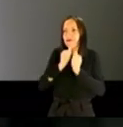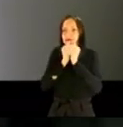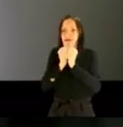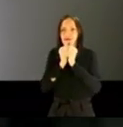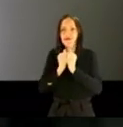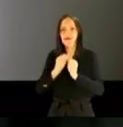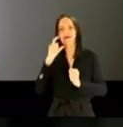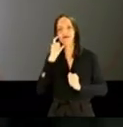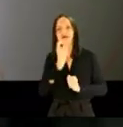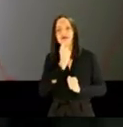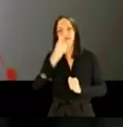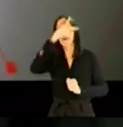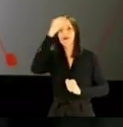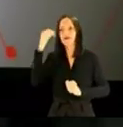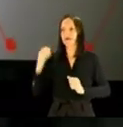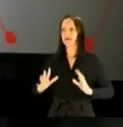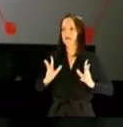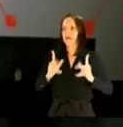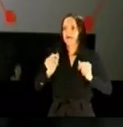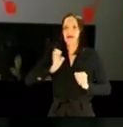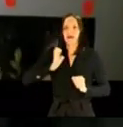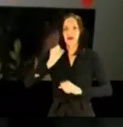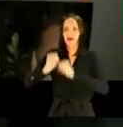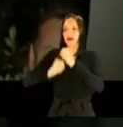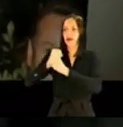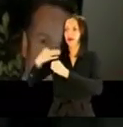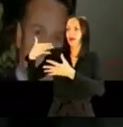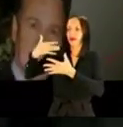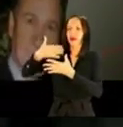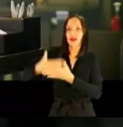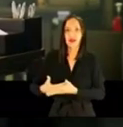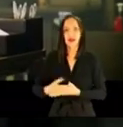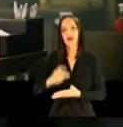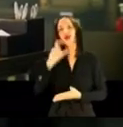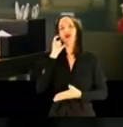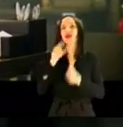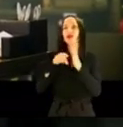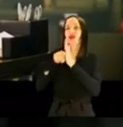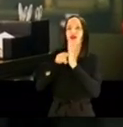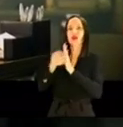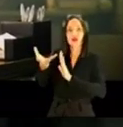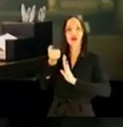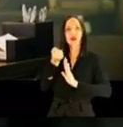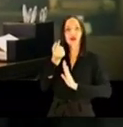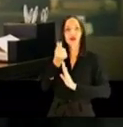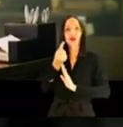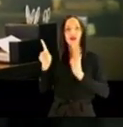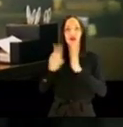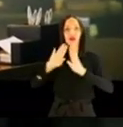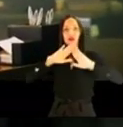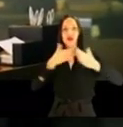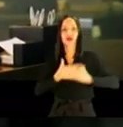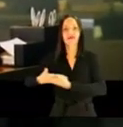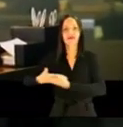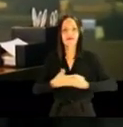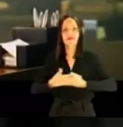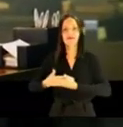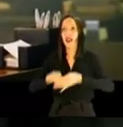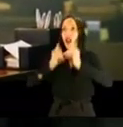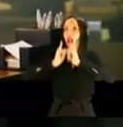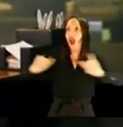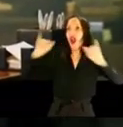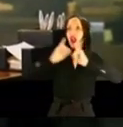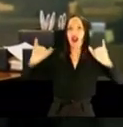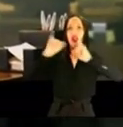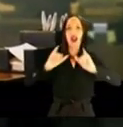perigosas. Gente muito próxima ao prefeito que enriqueceu nos últimos anos. Ricardo Nunes é investigado por ter recebido